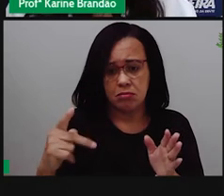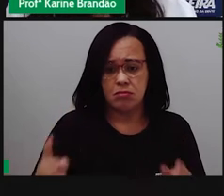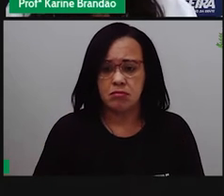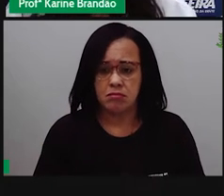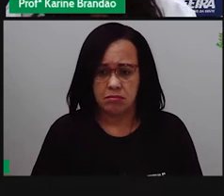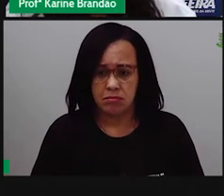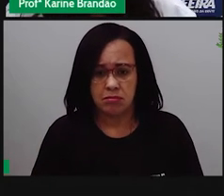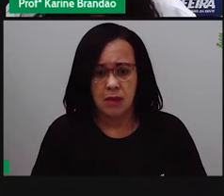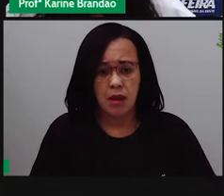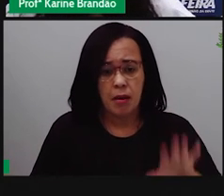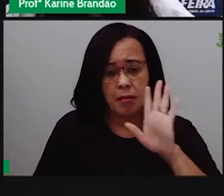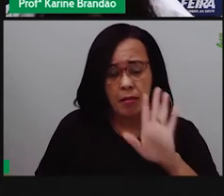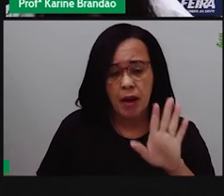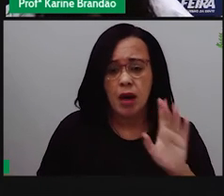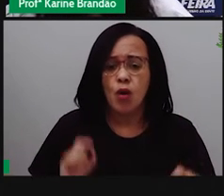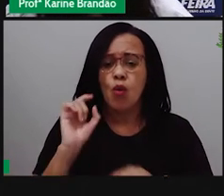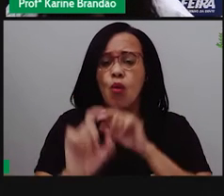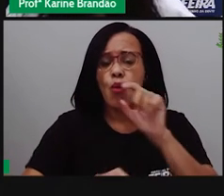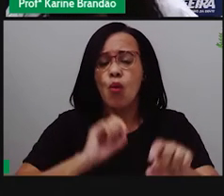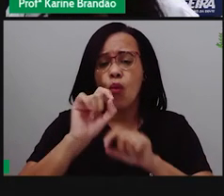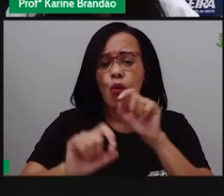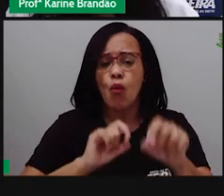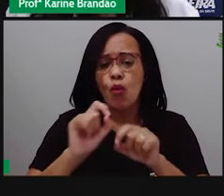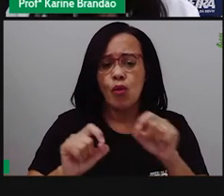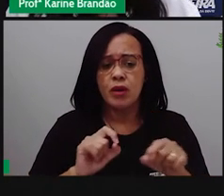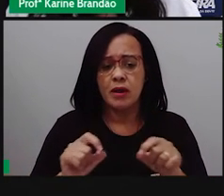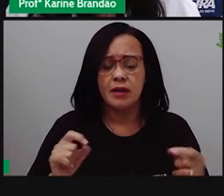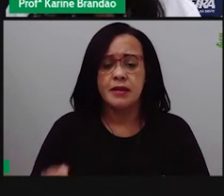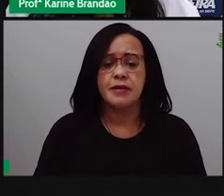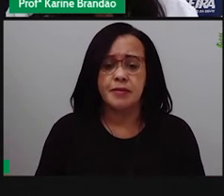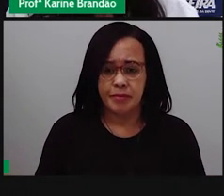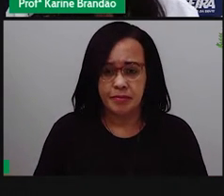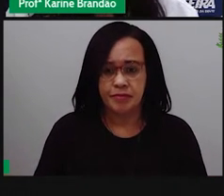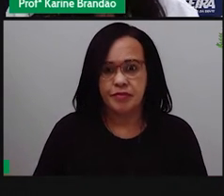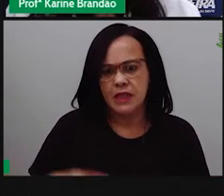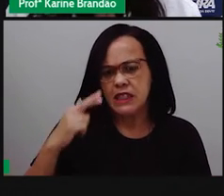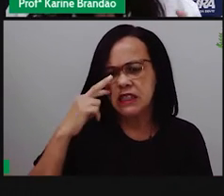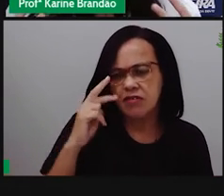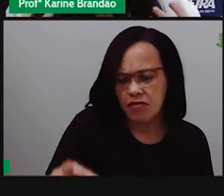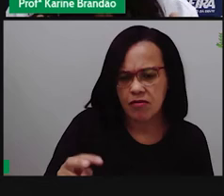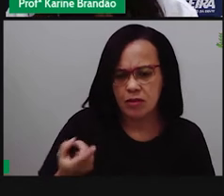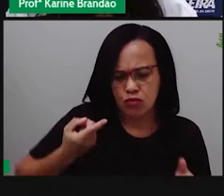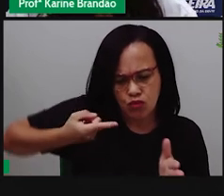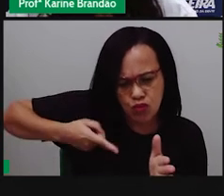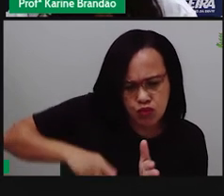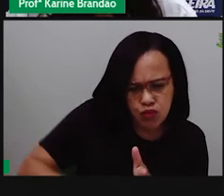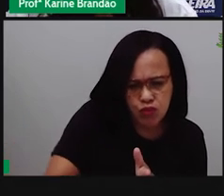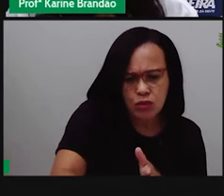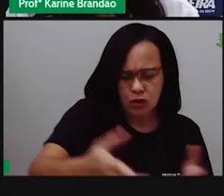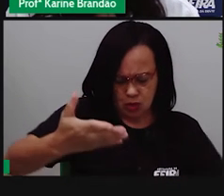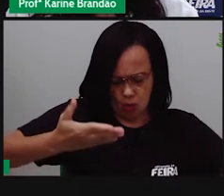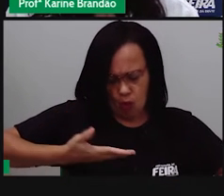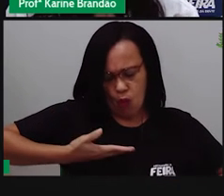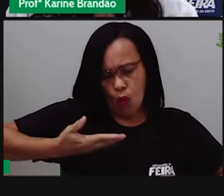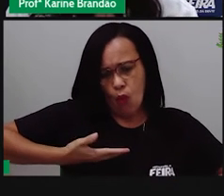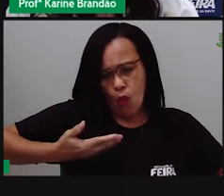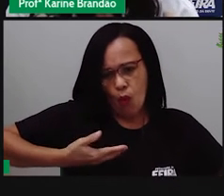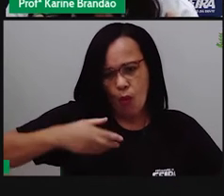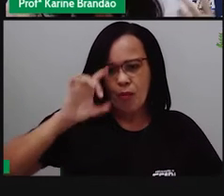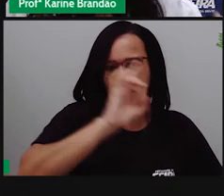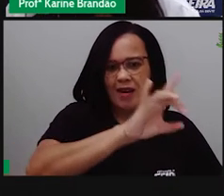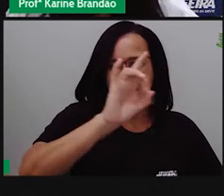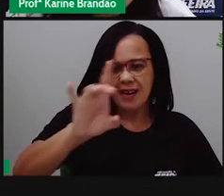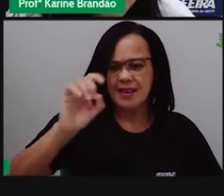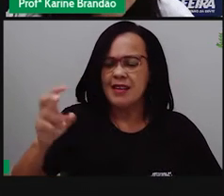Mas para a gente entender essa variação dentro da espécie, se a gente vai mais fundo, né, no nosso corpo, a gente tem uma